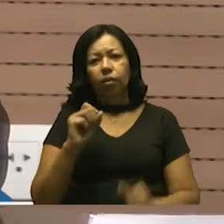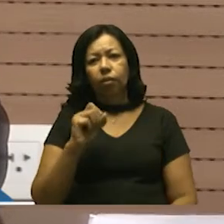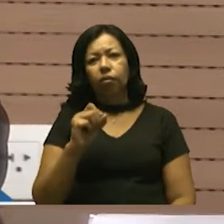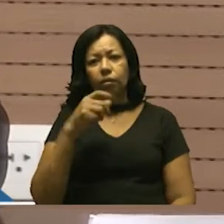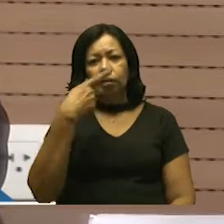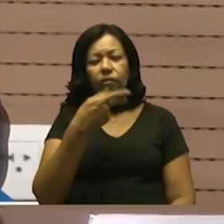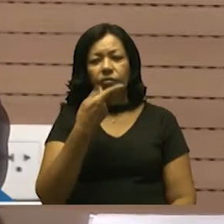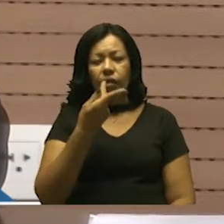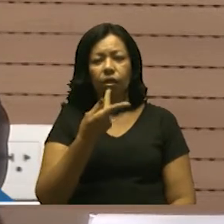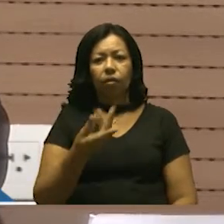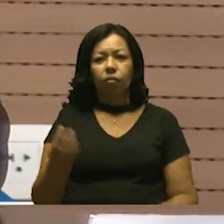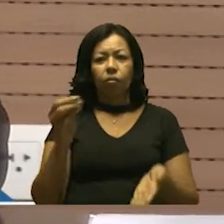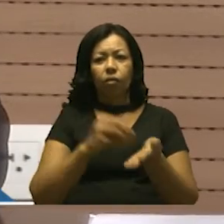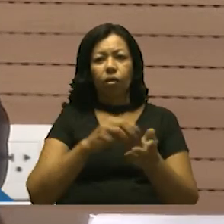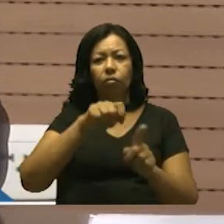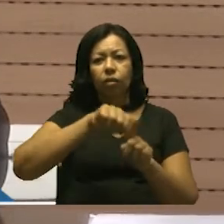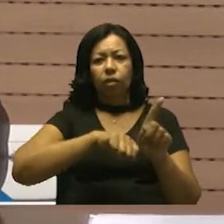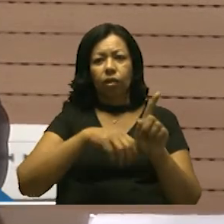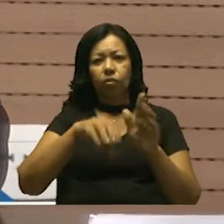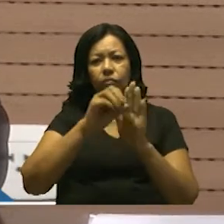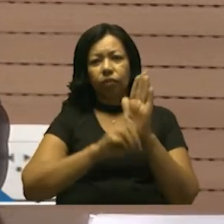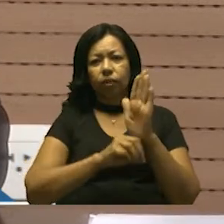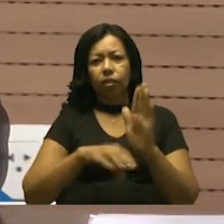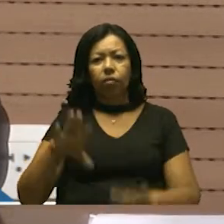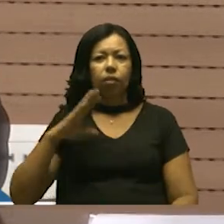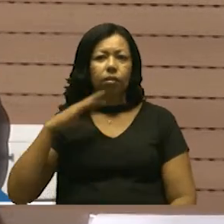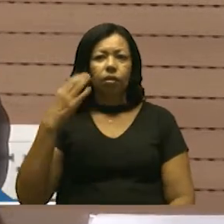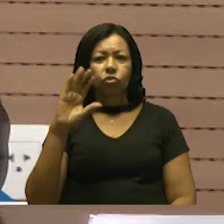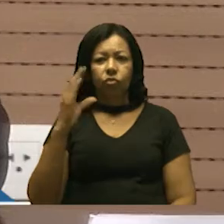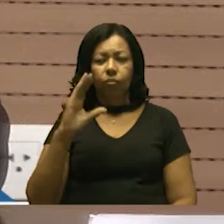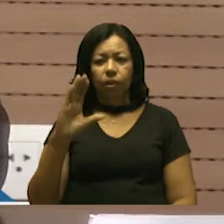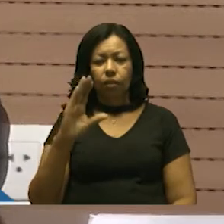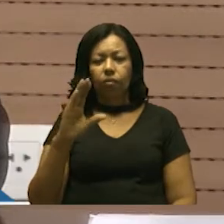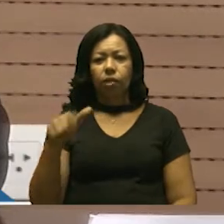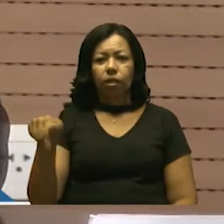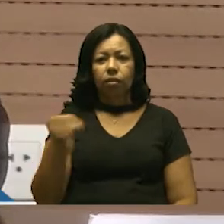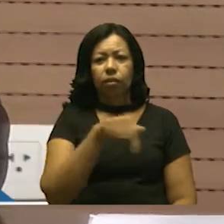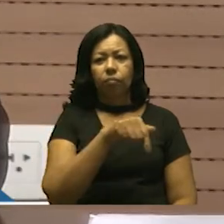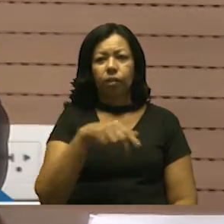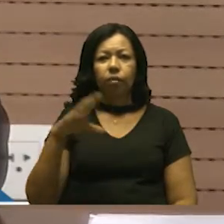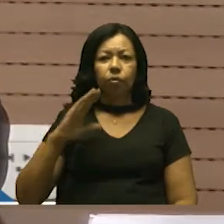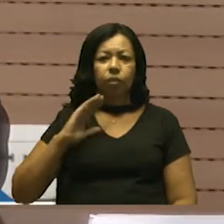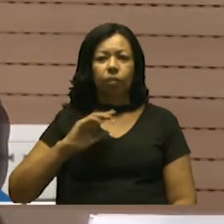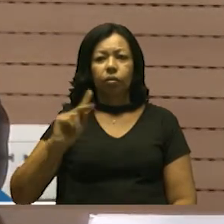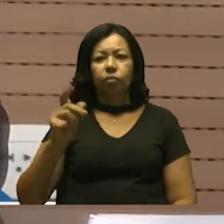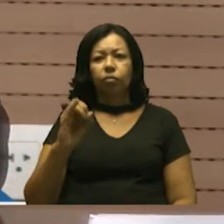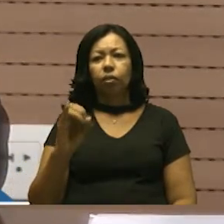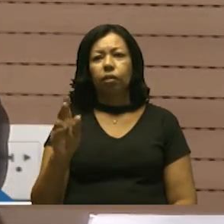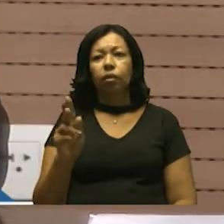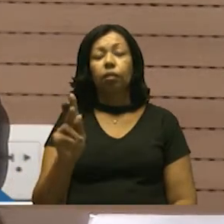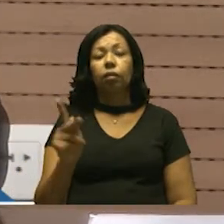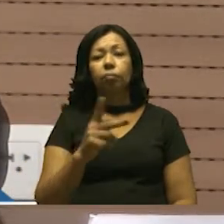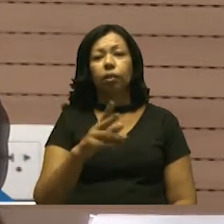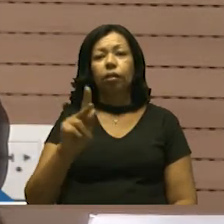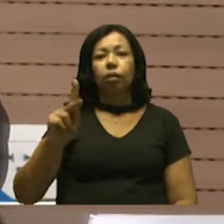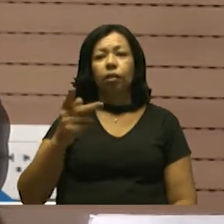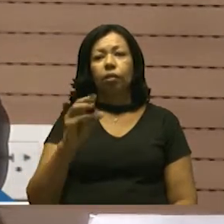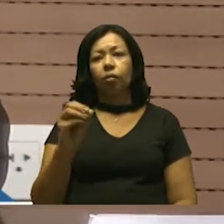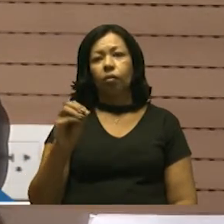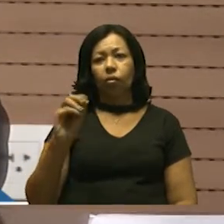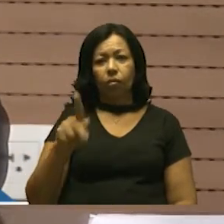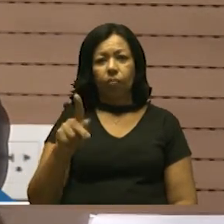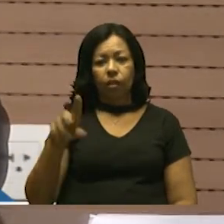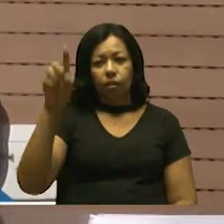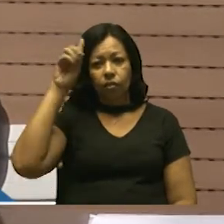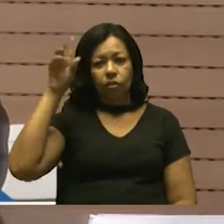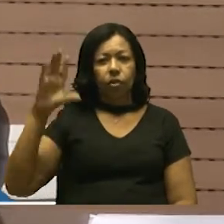institui no calendário oficial do município de Cubatão a semana municipal do hip-hop e o dia municipal do